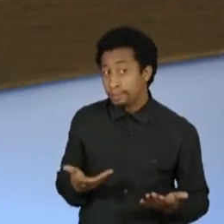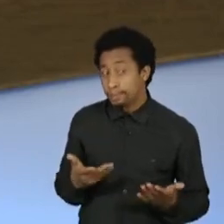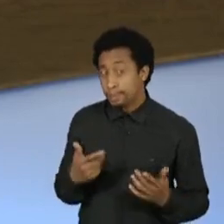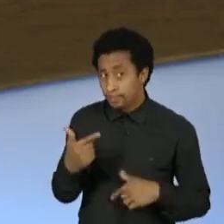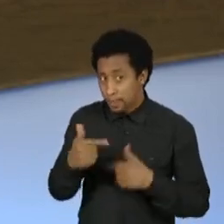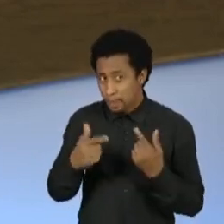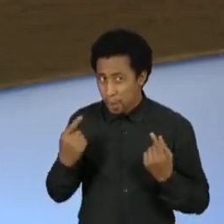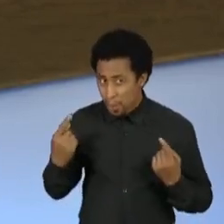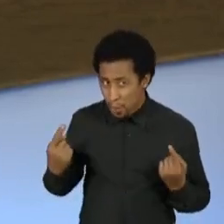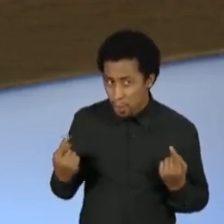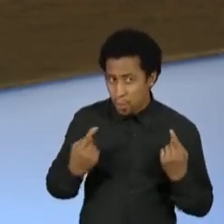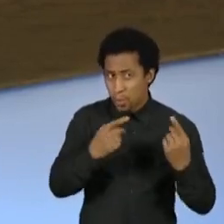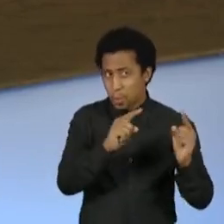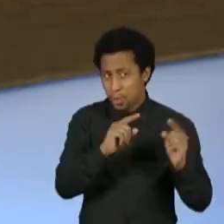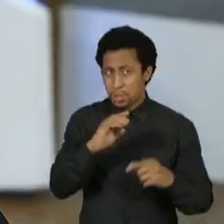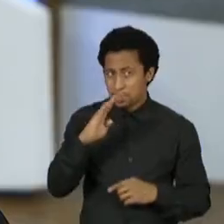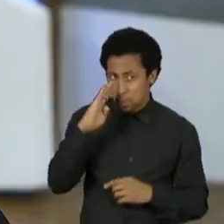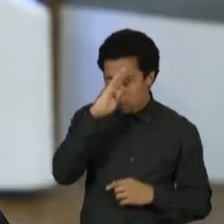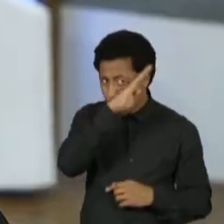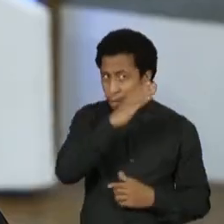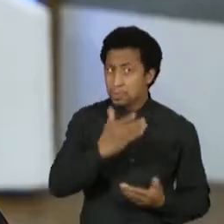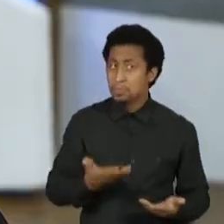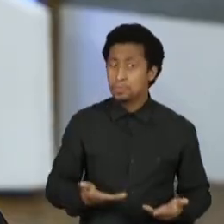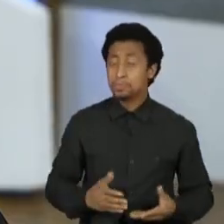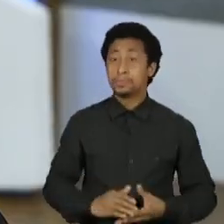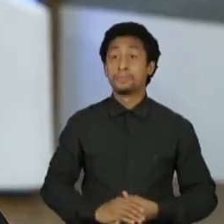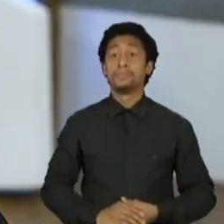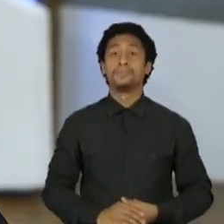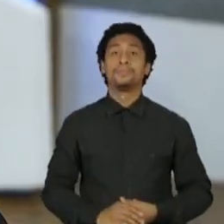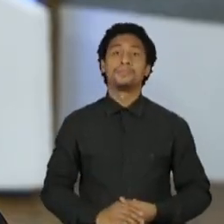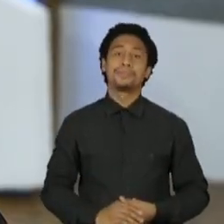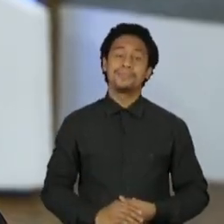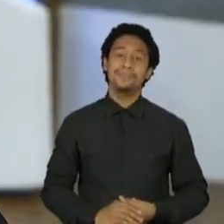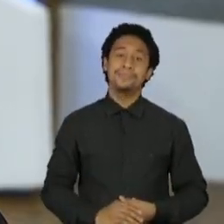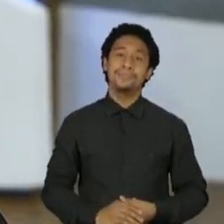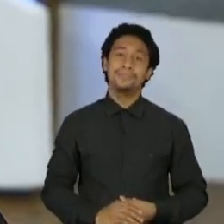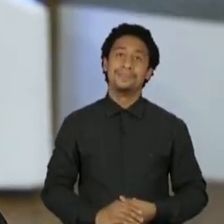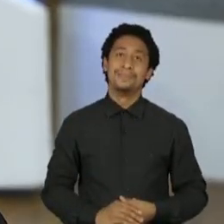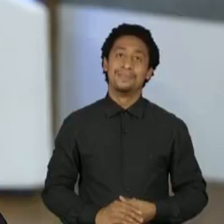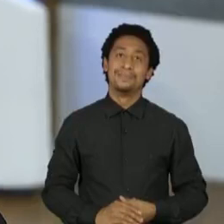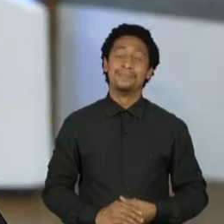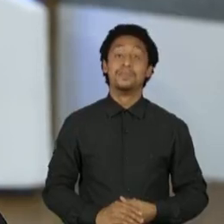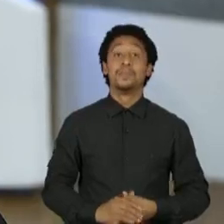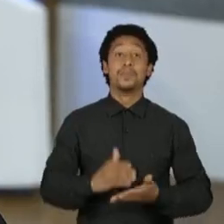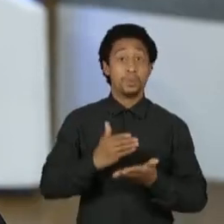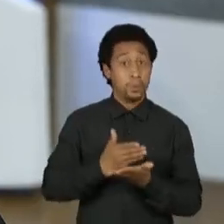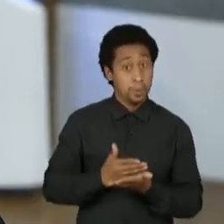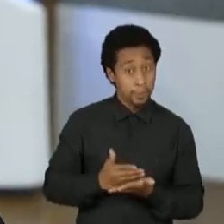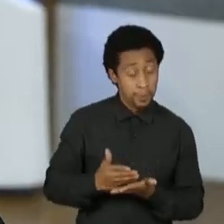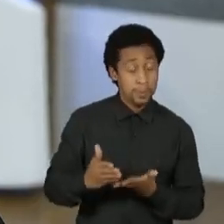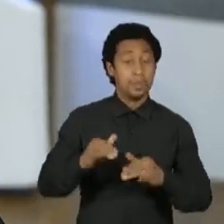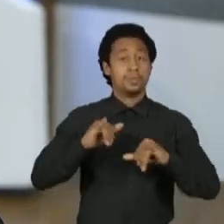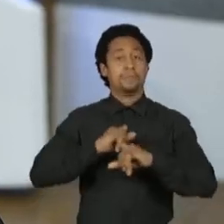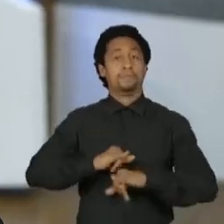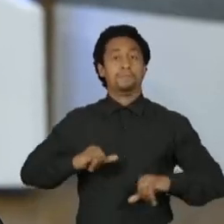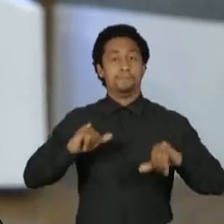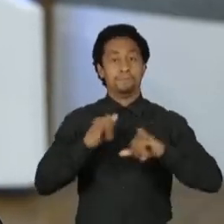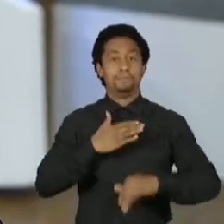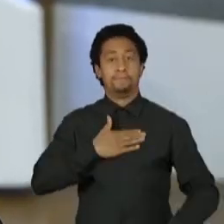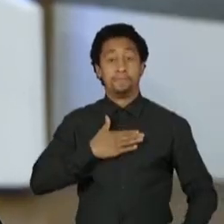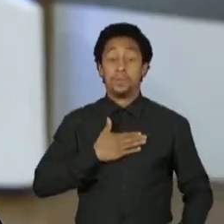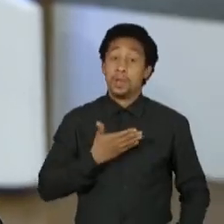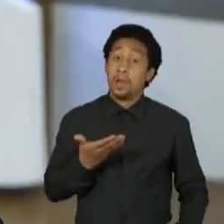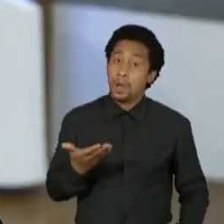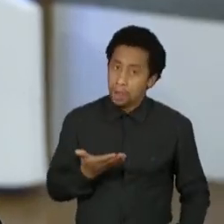a campanha do presidente Bolsonaro? De novo, Tiago, eu estou começando a minha campanha agora, depois de oito meses para